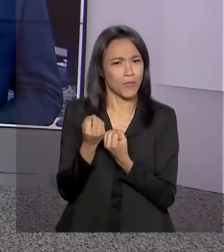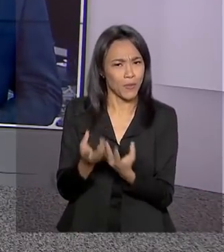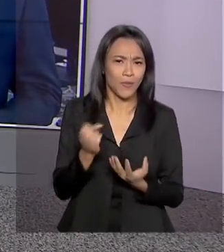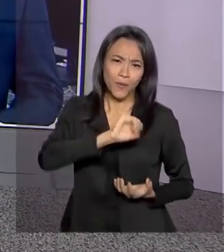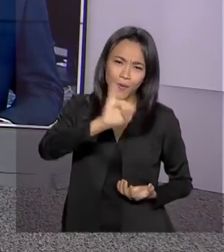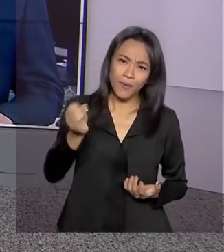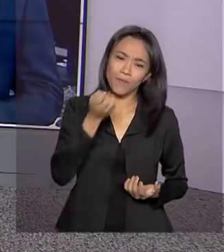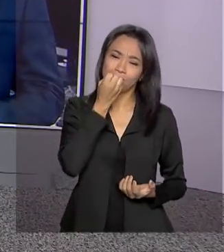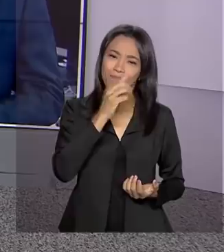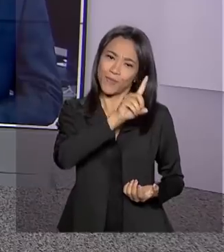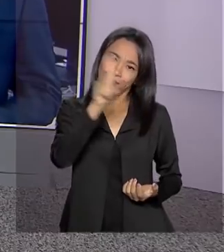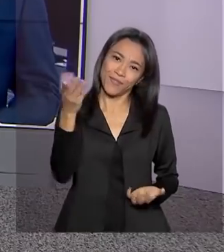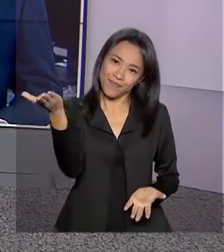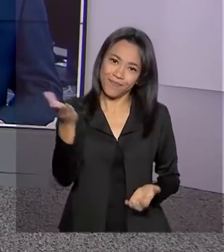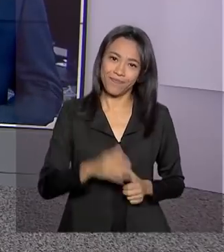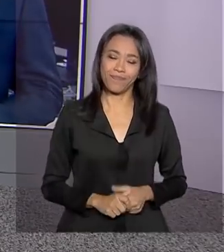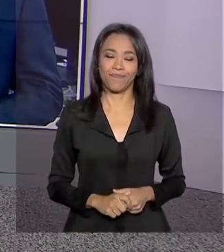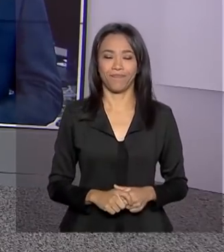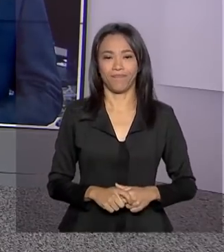Ricardo. Bom dia para você.